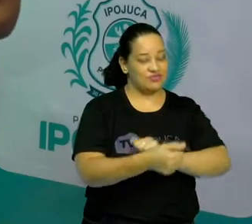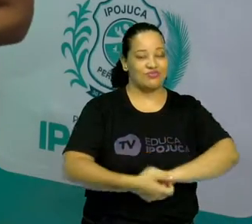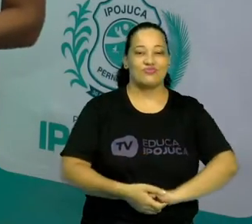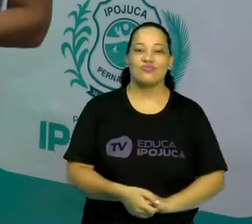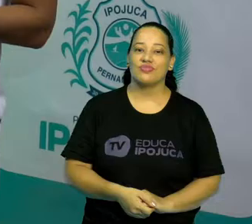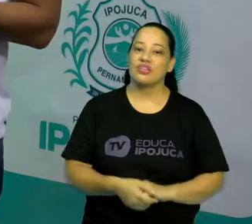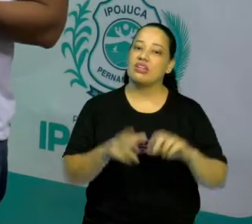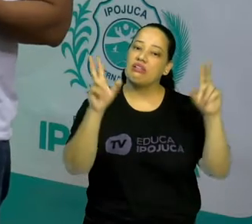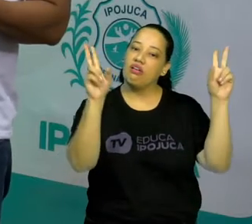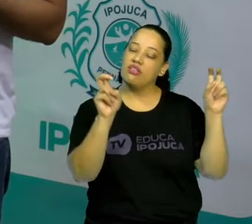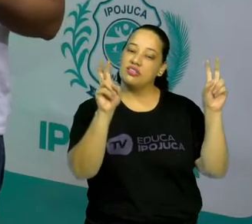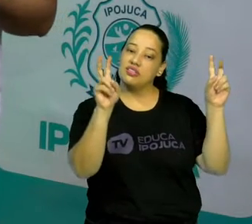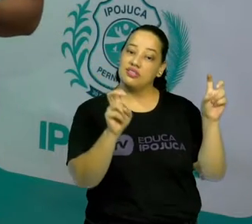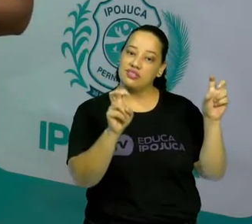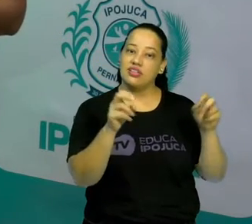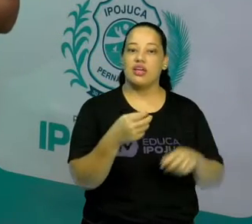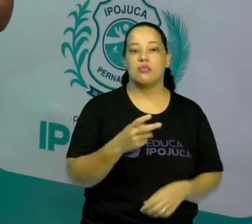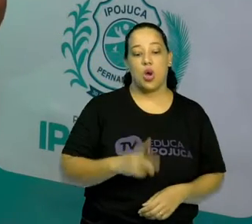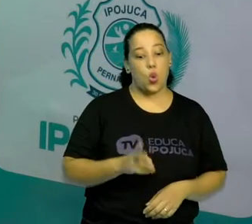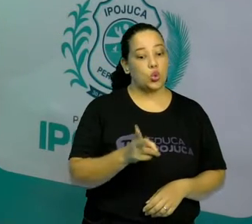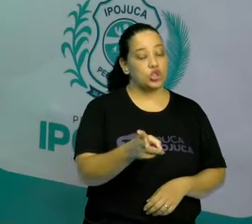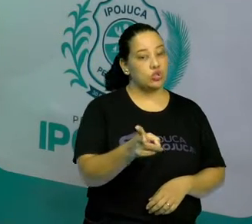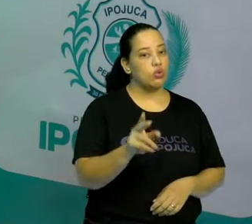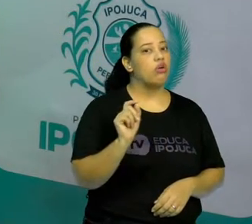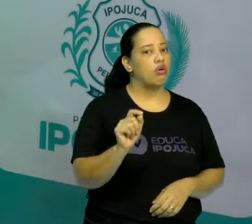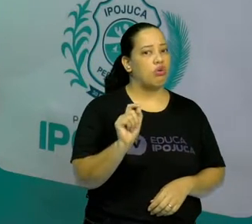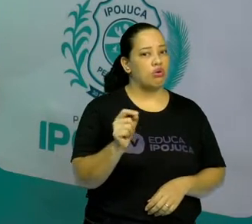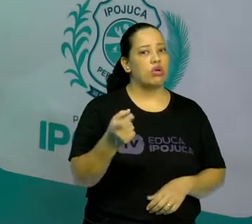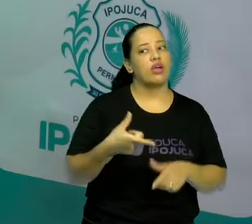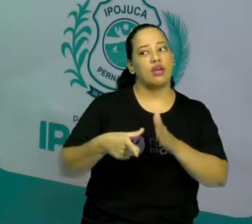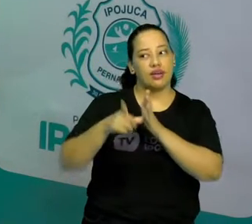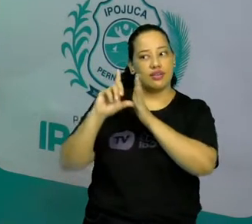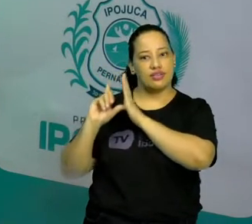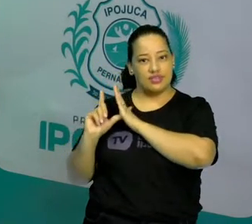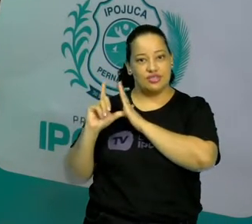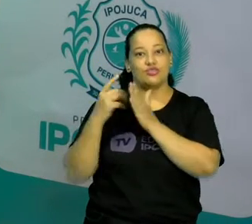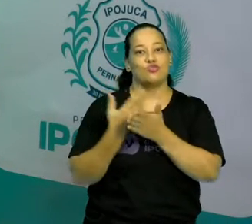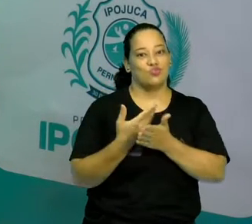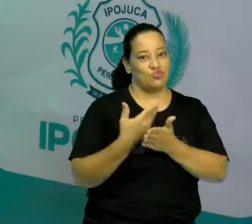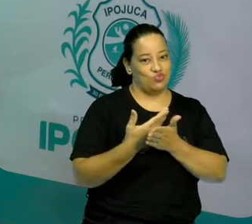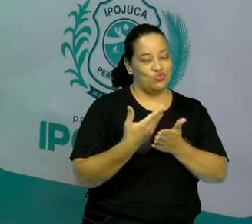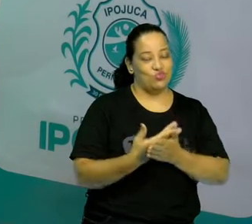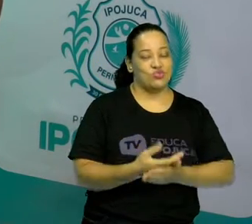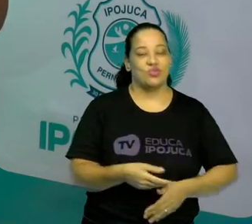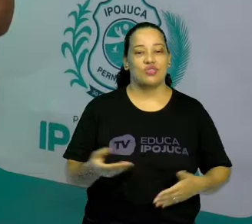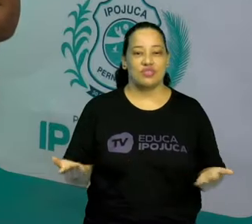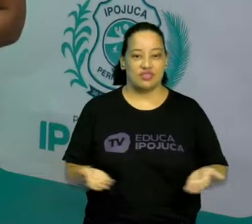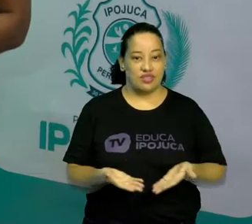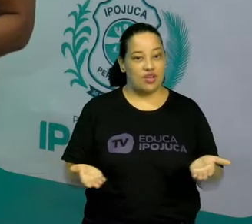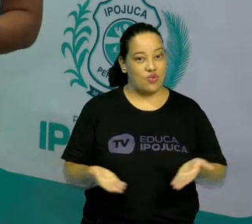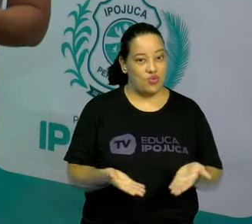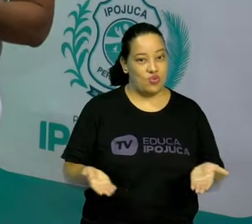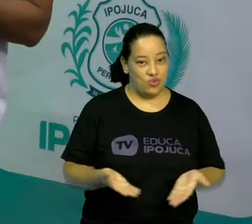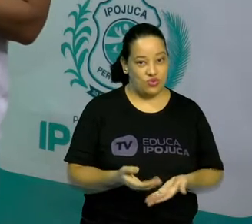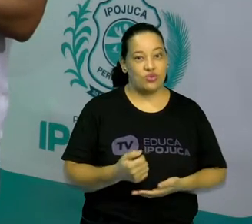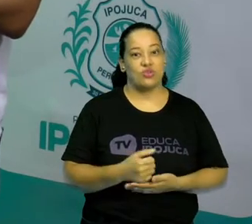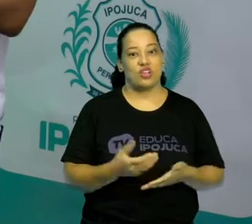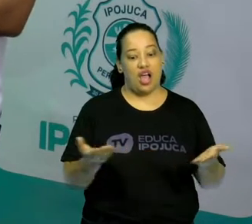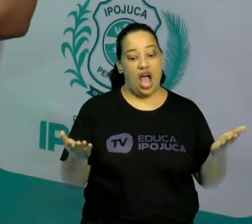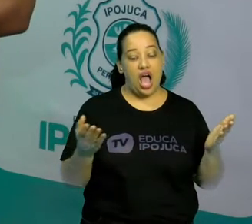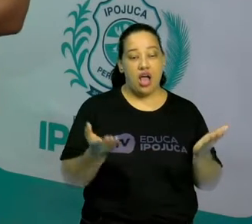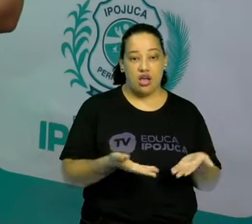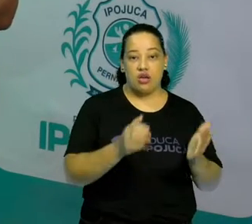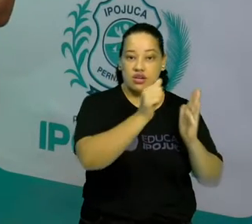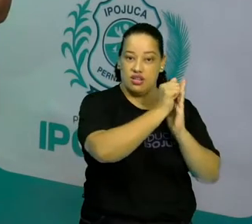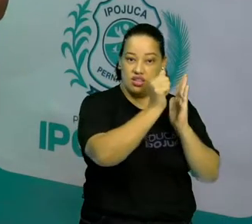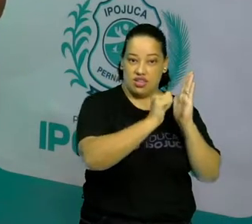Esse tema, ele dá continuidade ao que iniciamos na semana passada e, portanto, vamos corrigir o